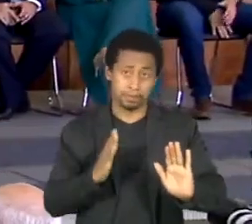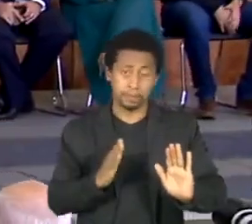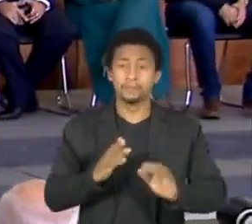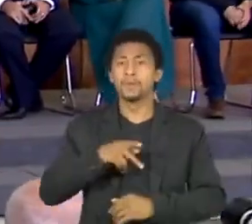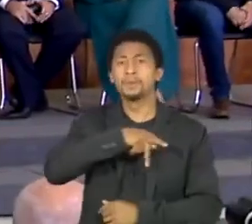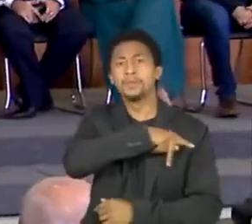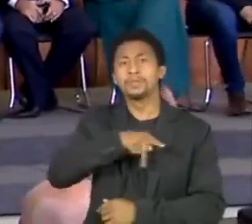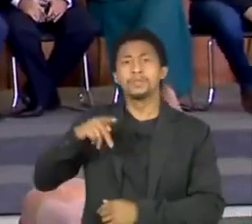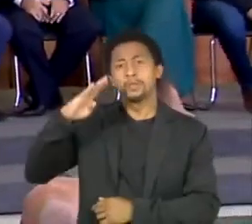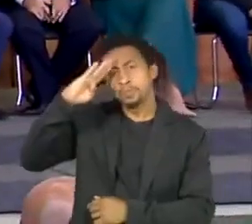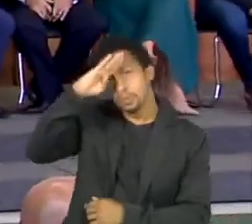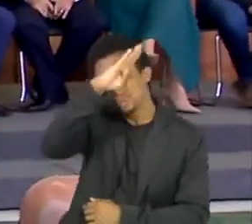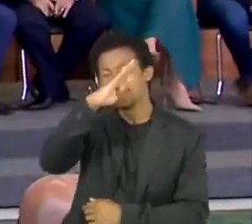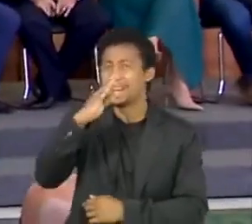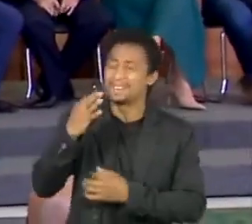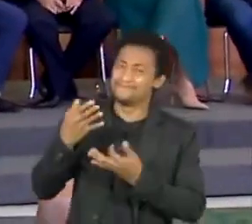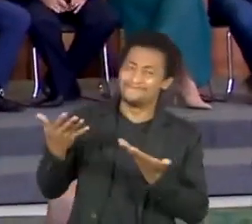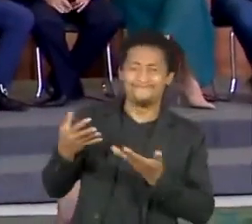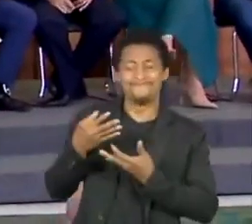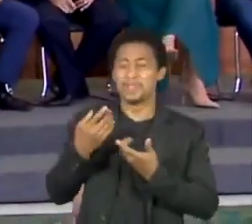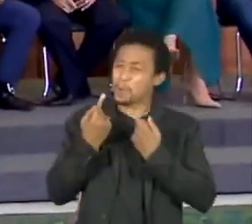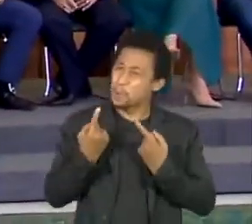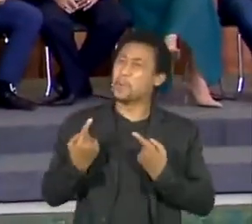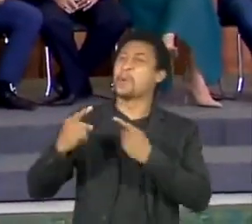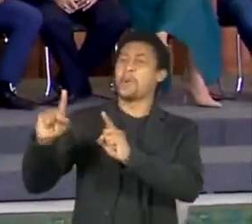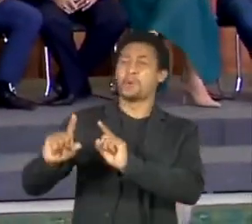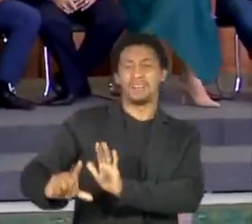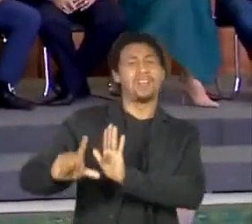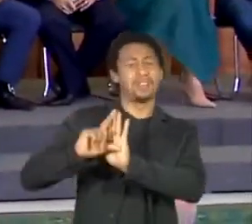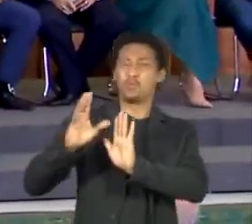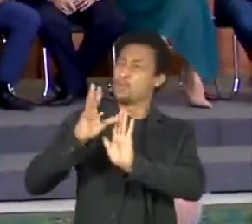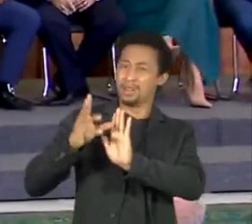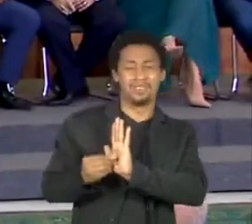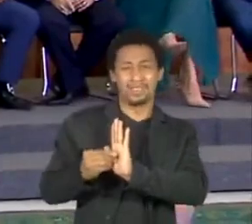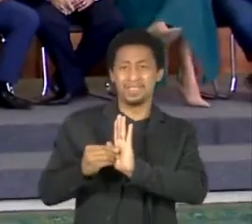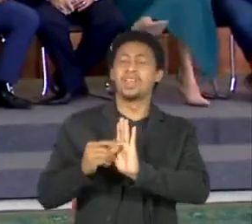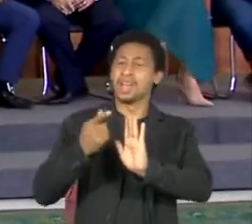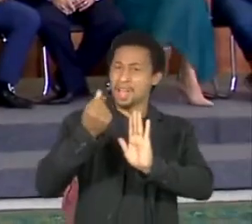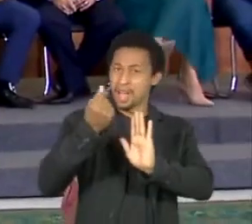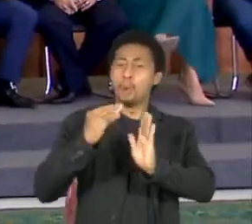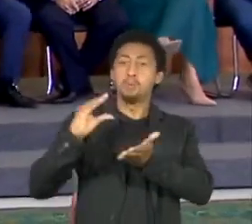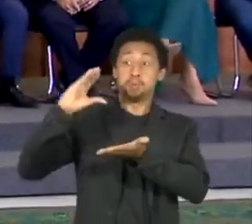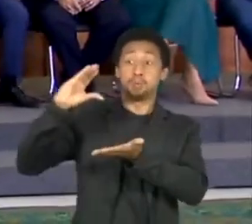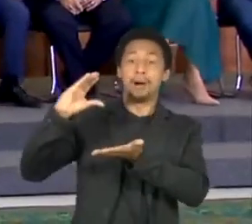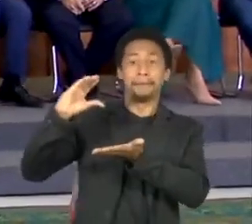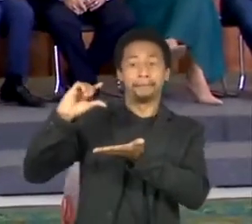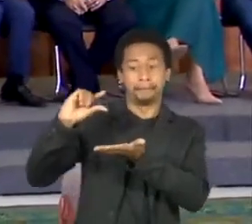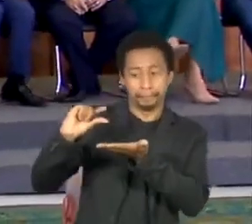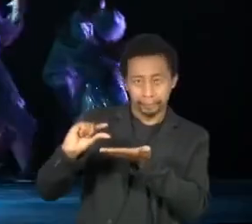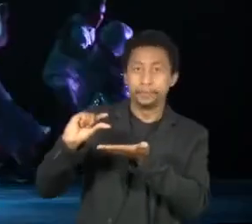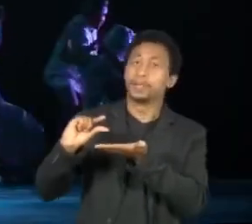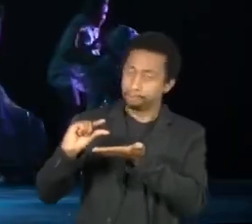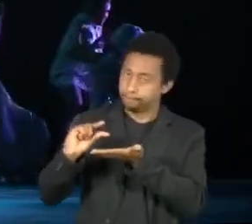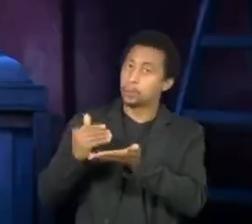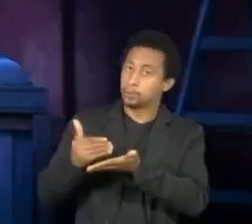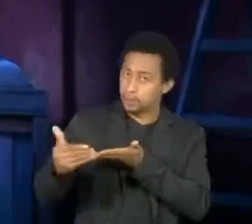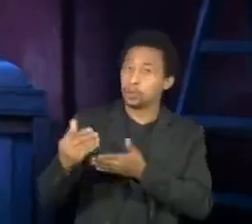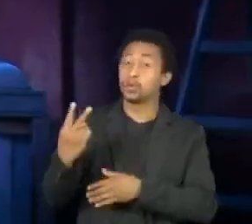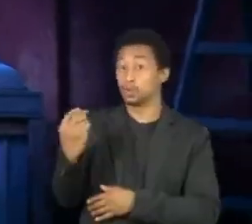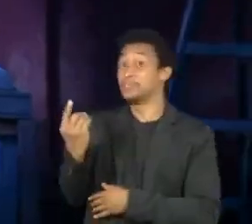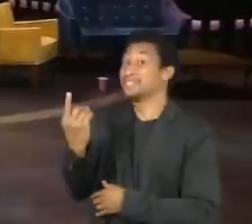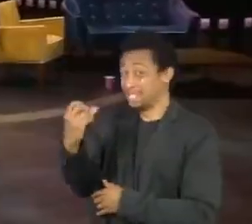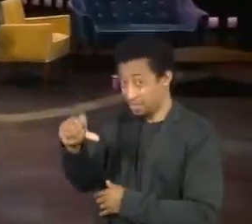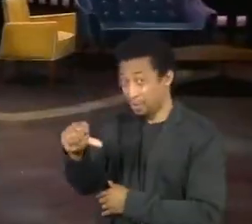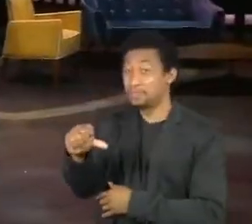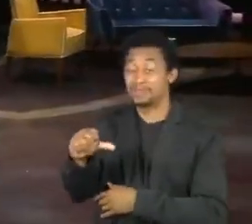Jair Bolsonaro, no entanto, é um crítico da Rouanet e realizou cortes nos limites permitidos pela lei já no primeiro ano de mandato. A mudança